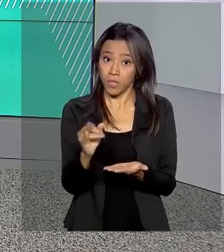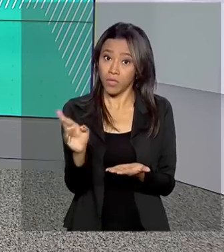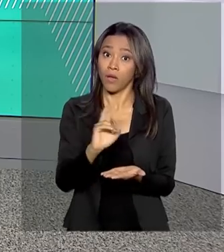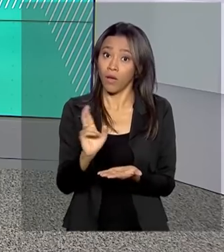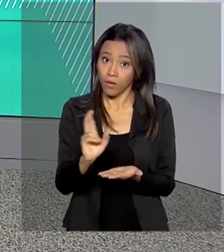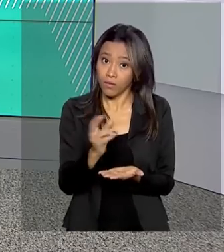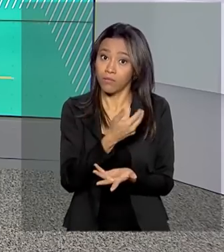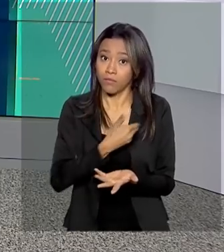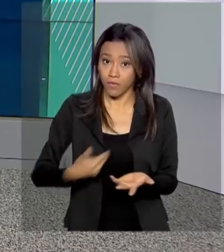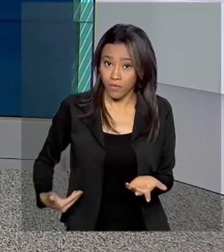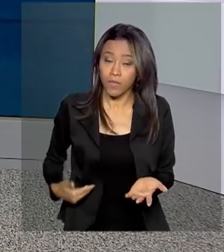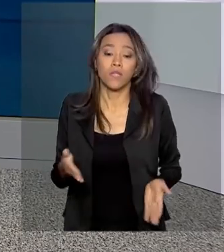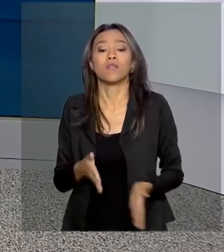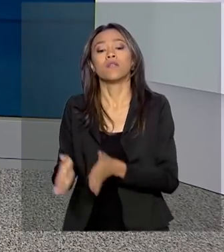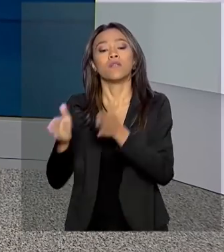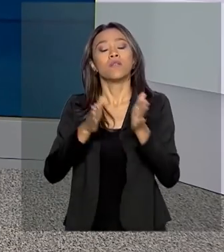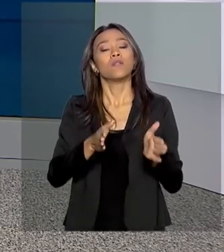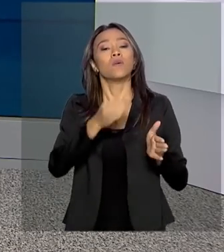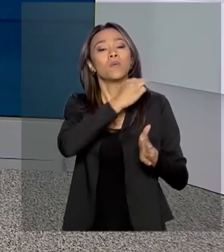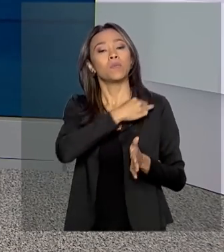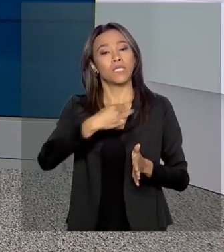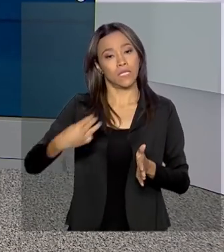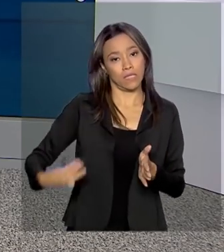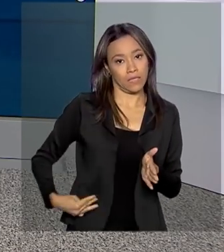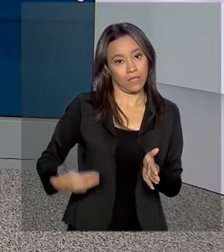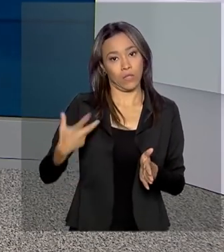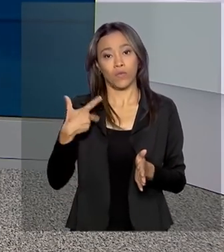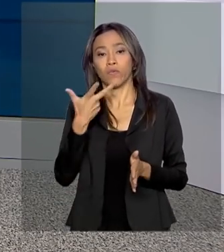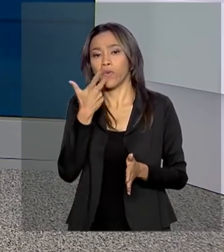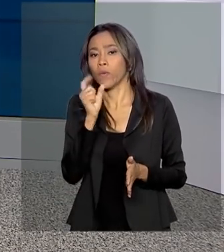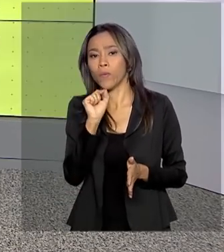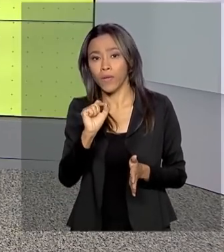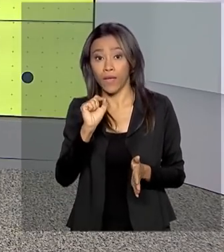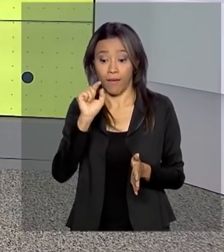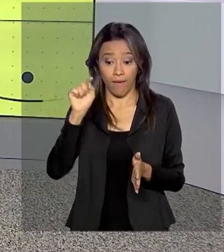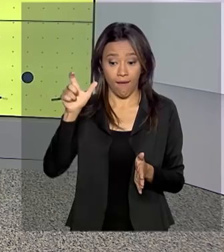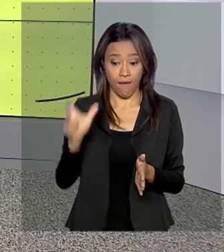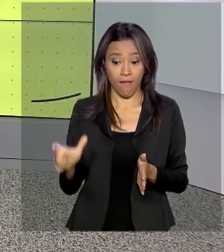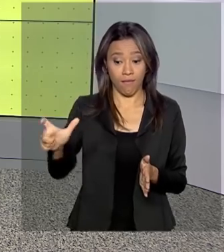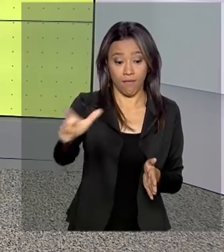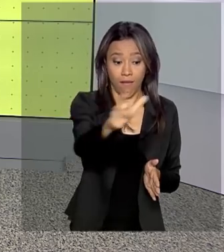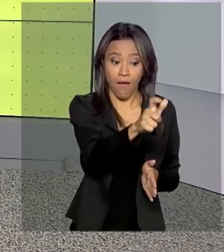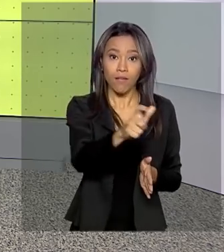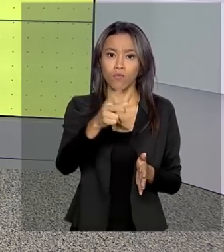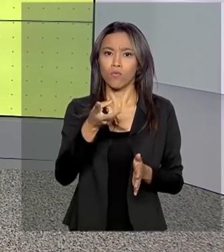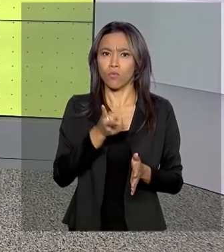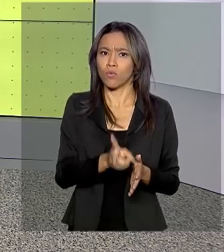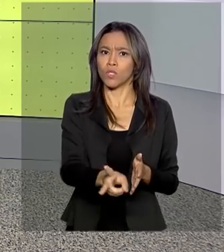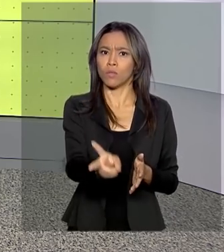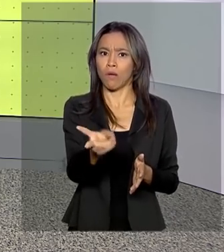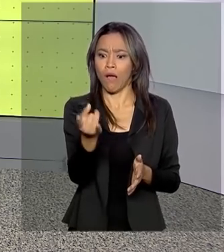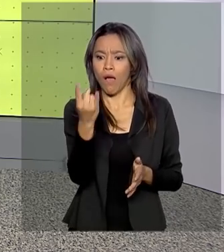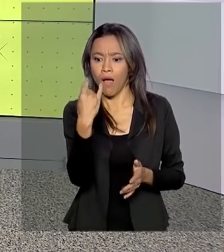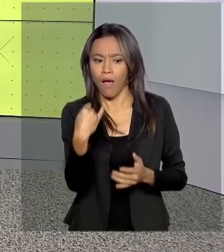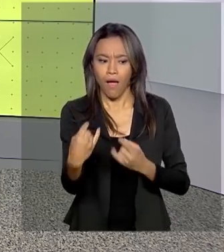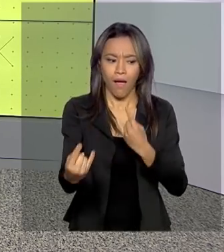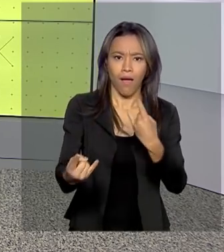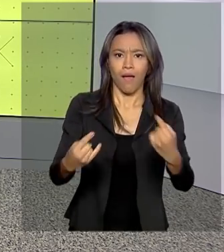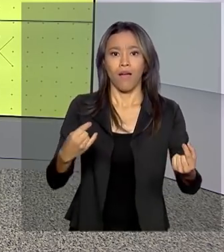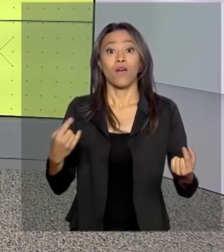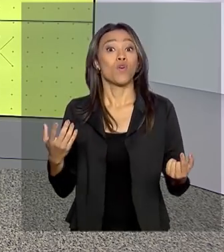O ministro de Minas e Energia, Bento Albuquerque, disse que as áreas continuam atrativas e que o governo pretende